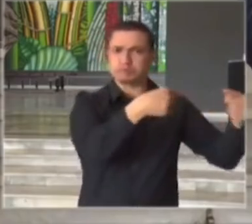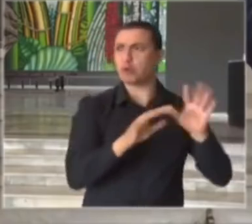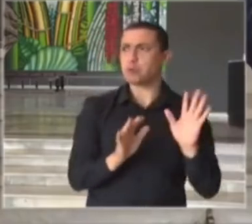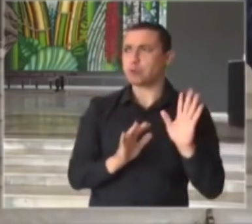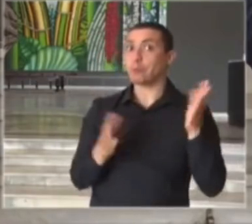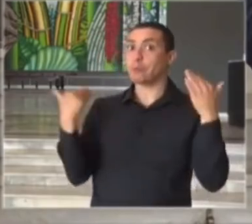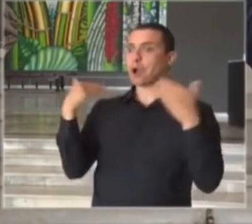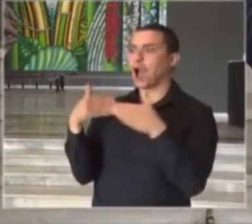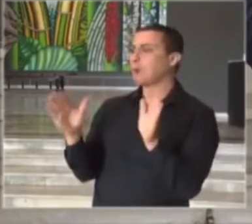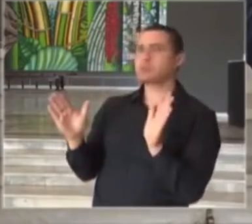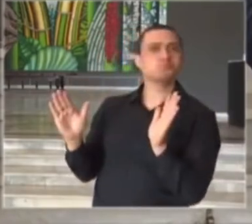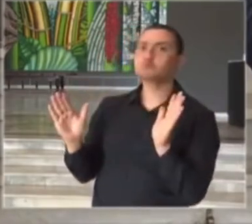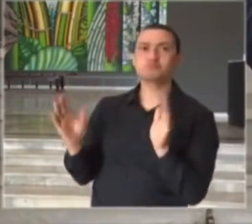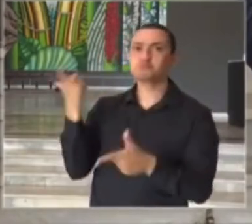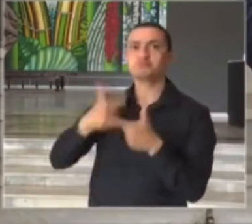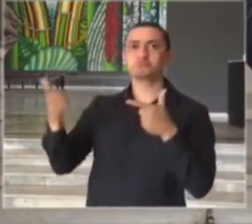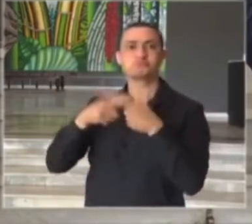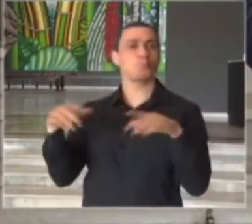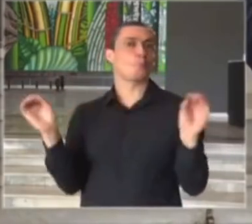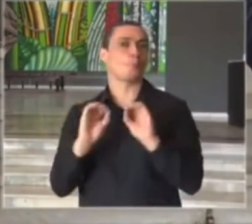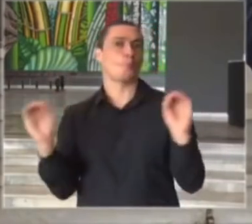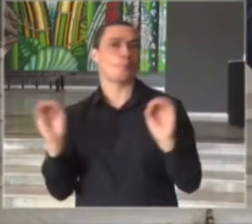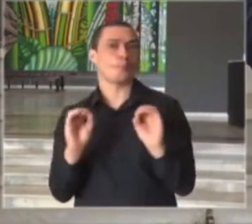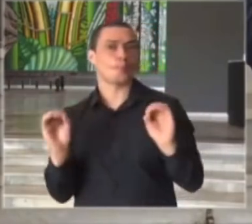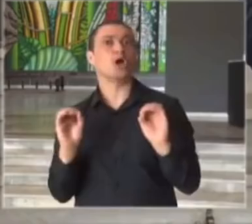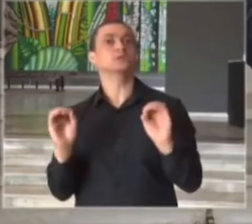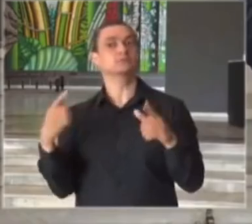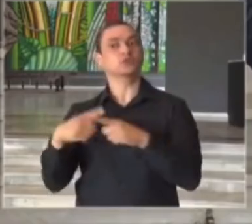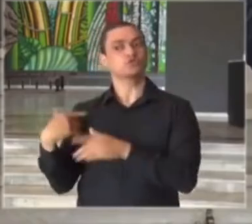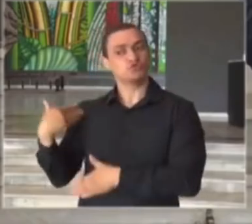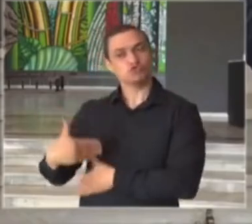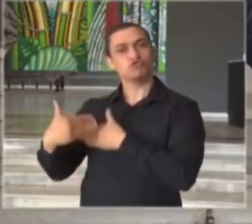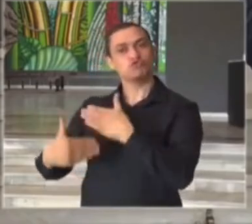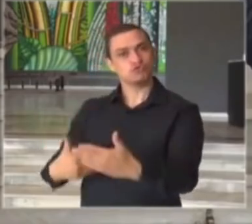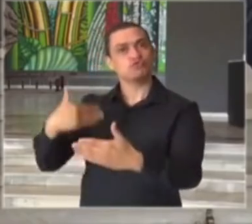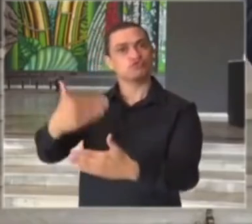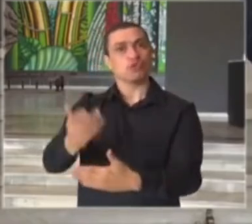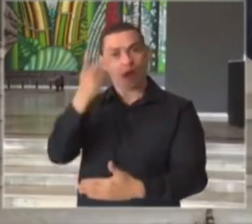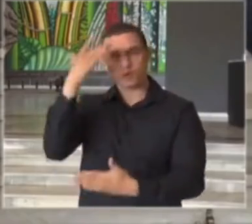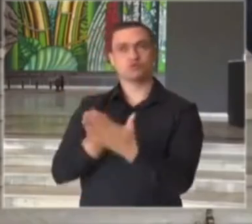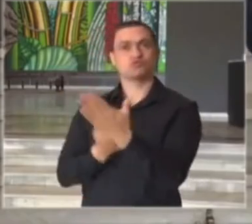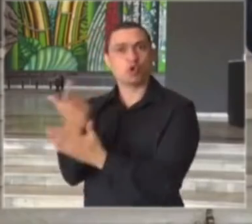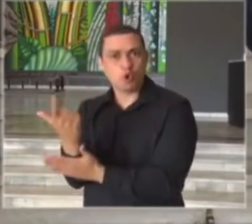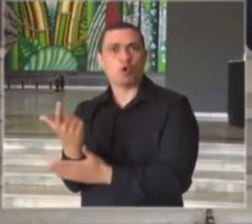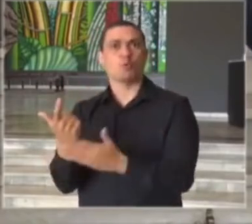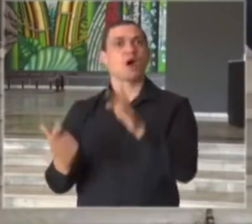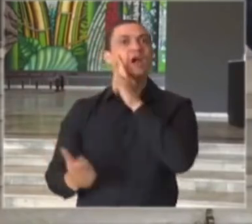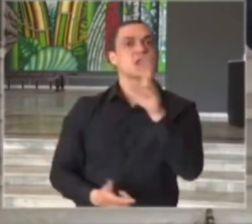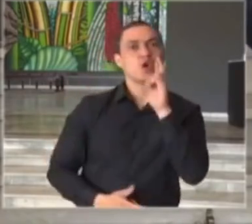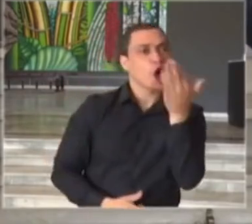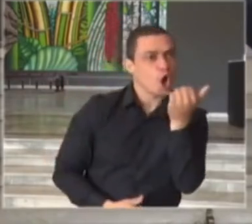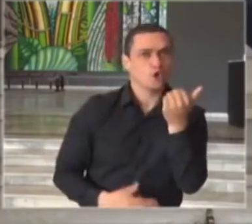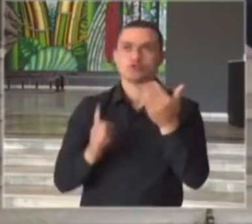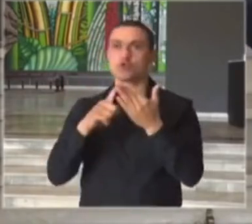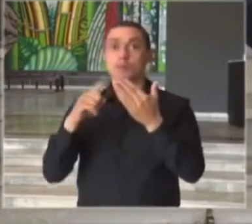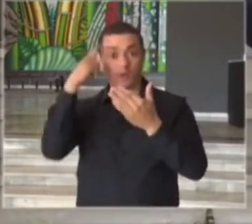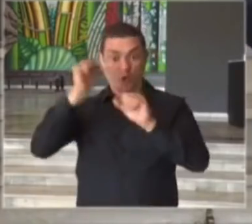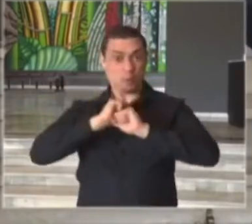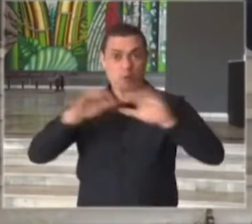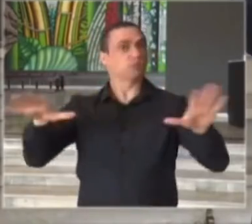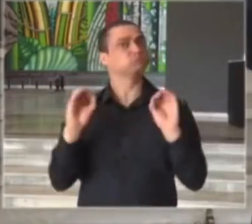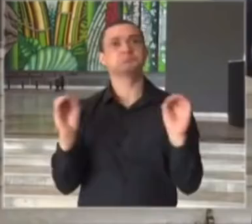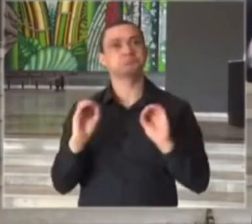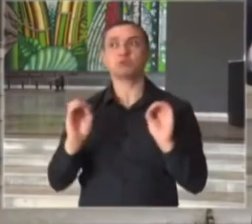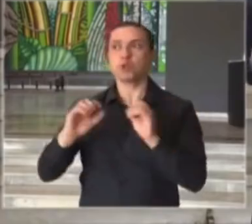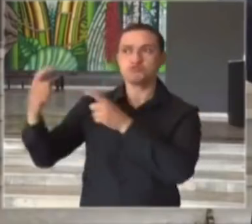negativo nos indicadores epidemiológicos, com a retomada gradual do consumo em restaurantes, localizados em